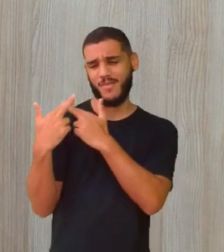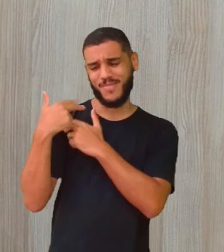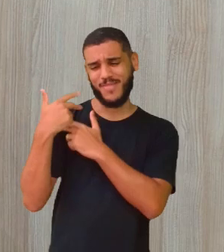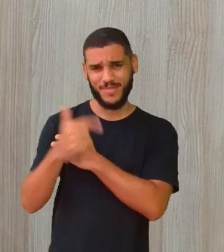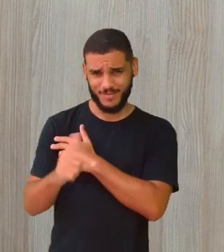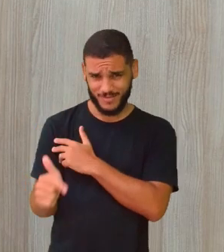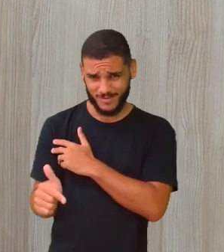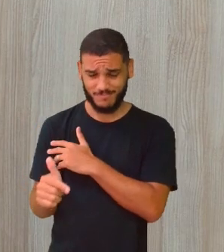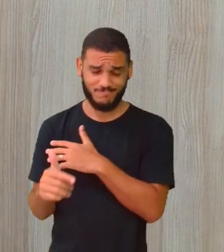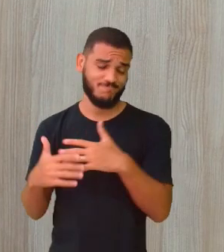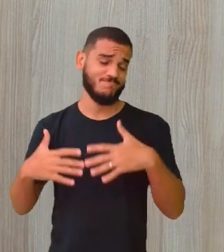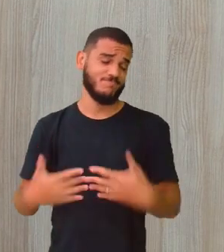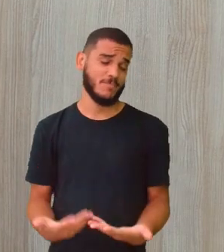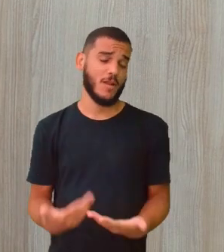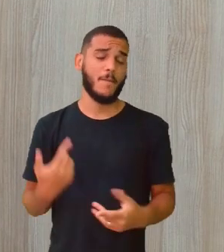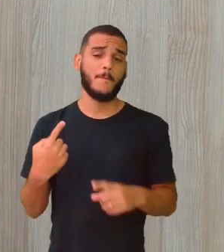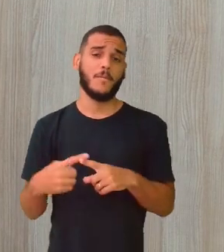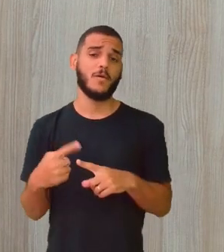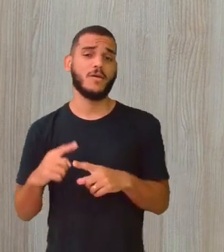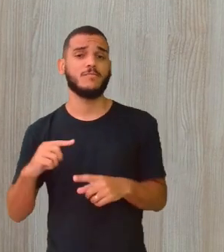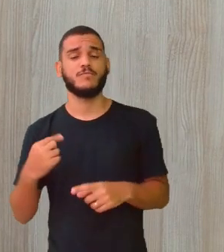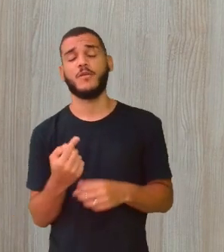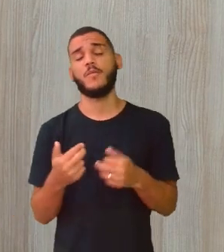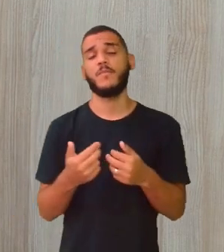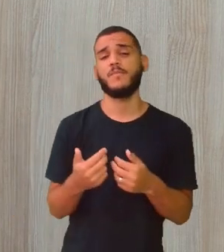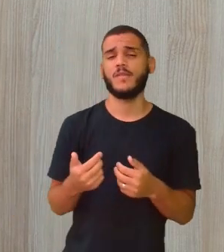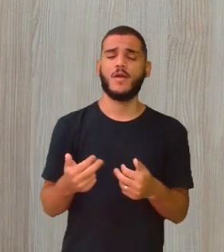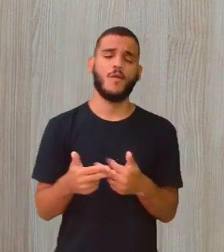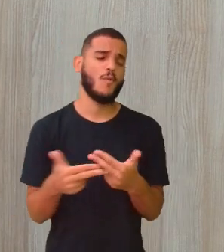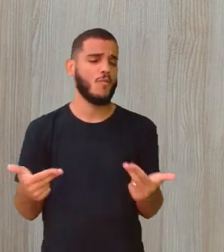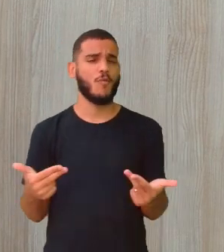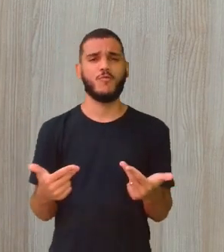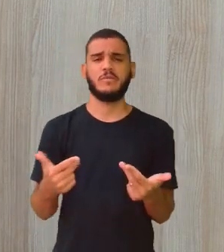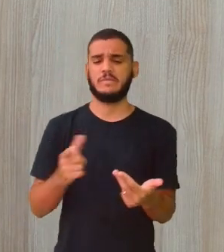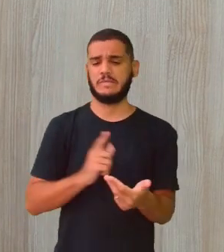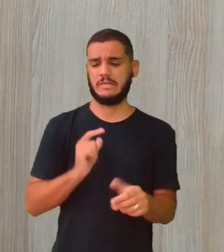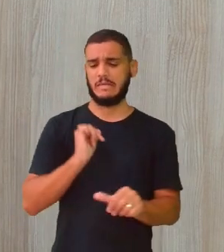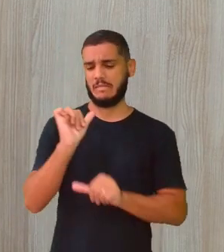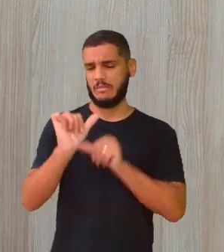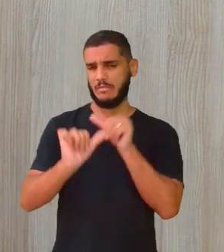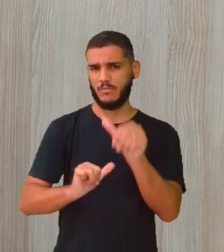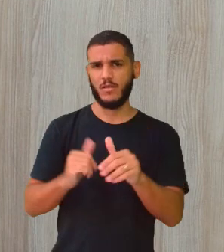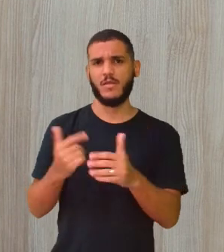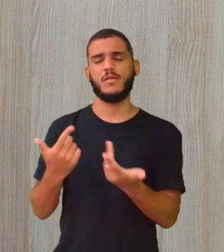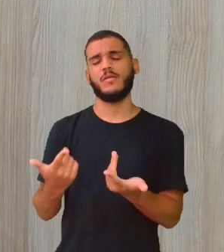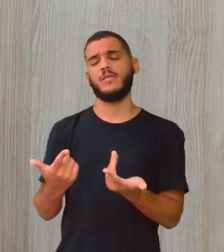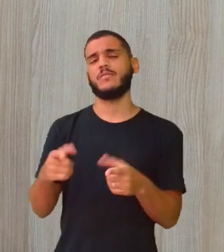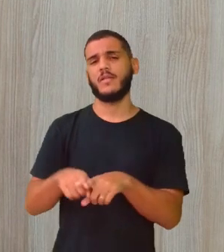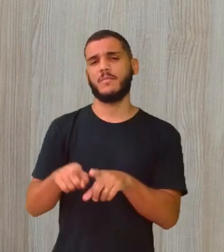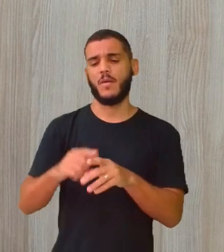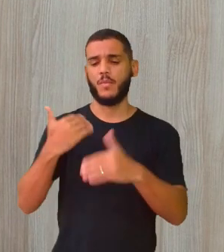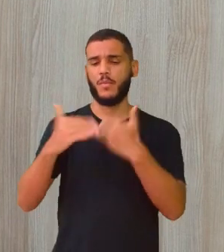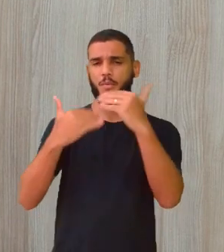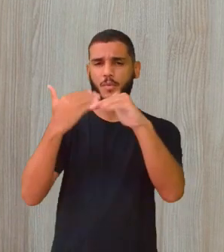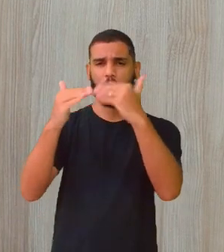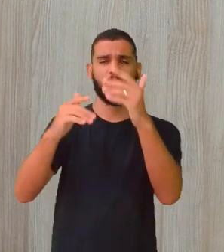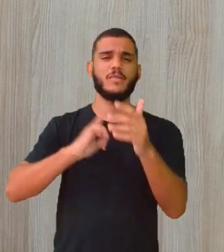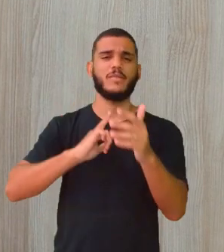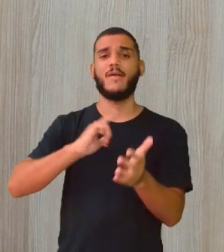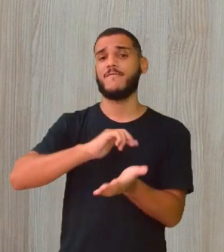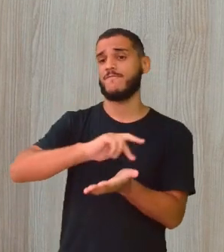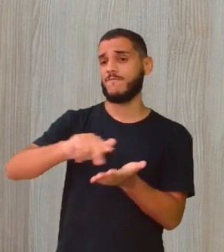aqui, né? Porque a gente está progredindo. Quantas coisas, né? Não foram transformadas, evoluídas. A gente teve muitos avanços.